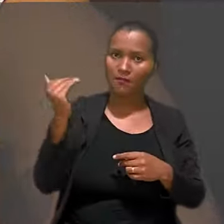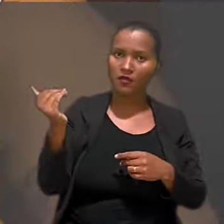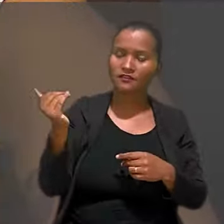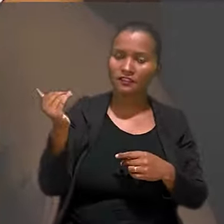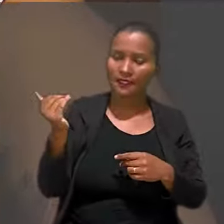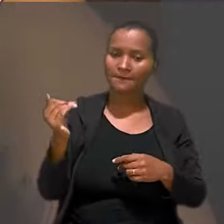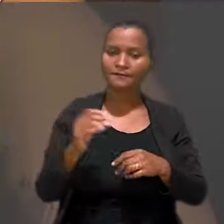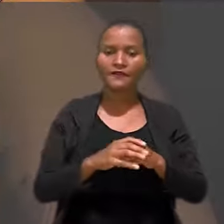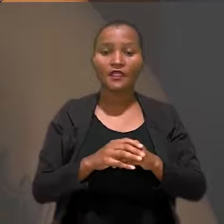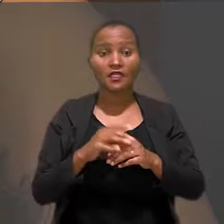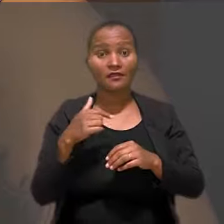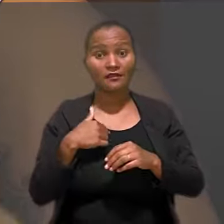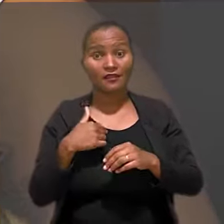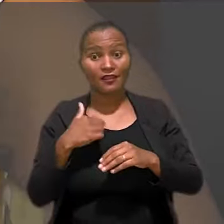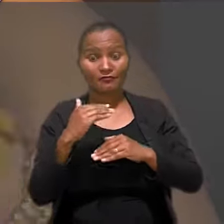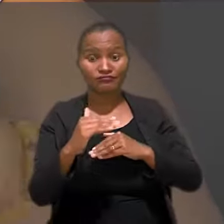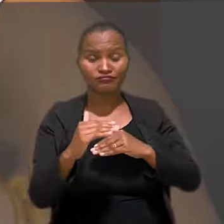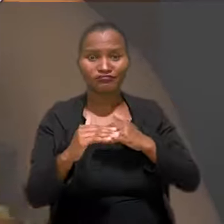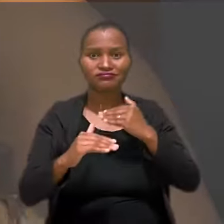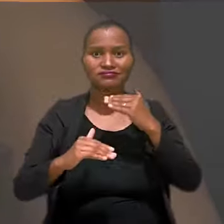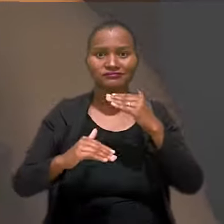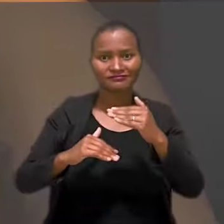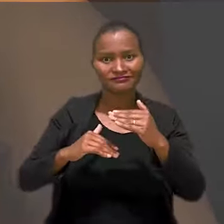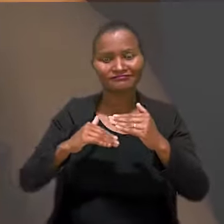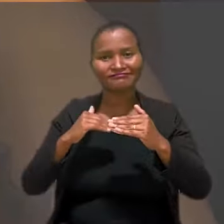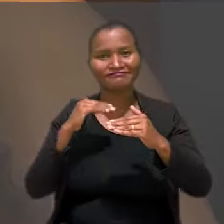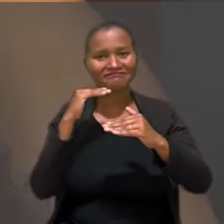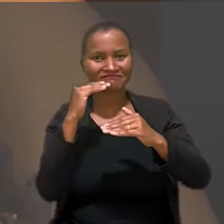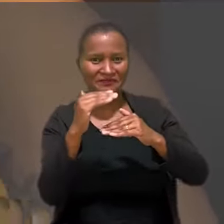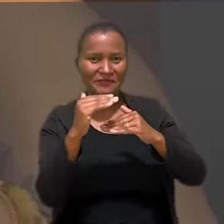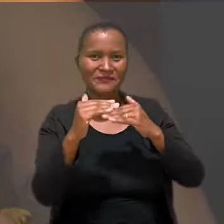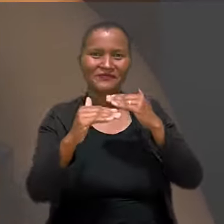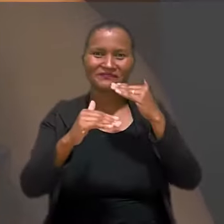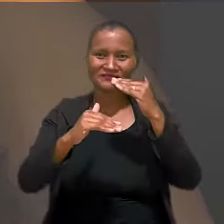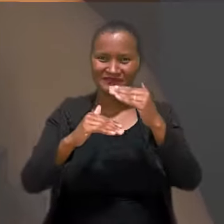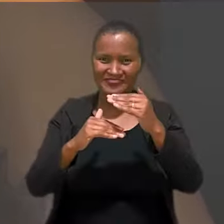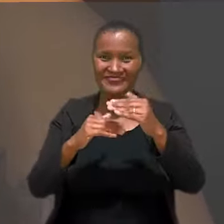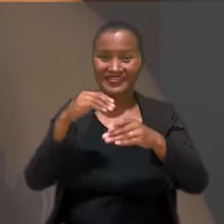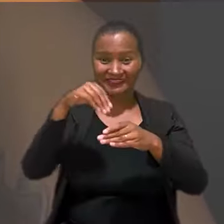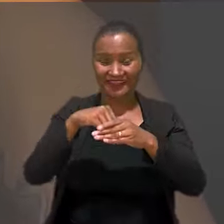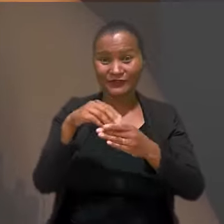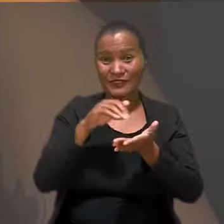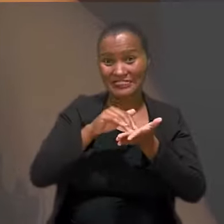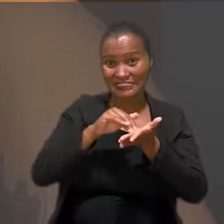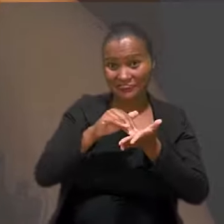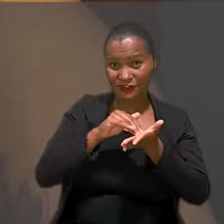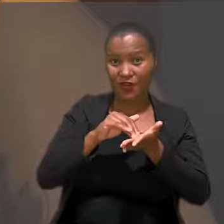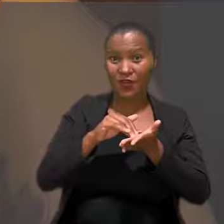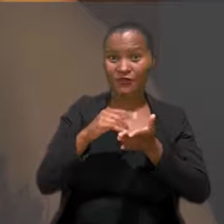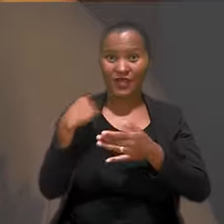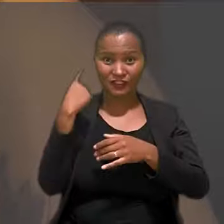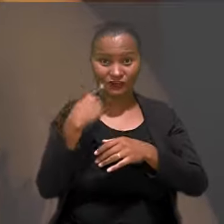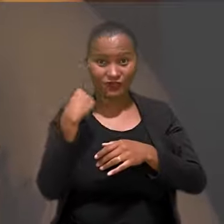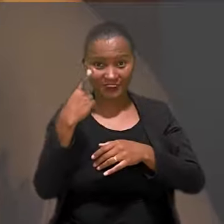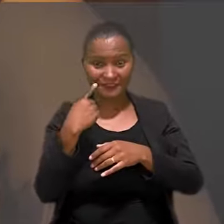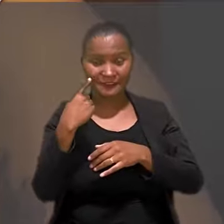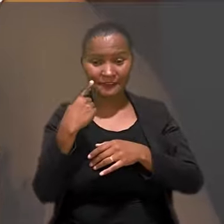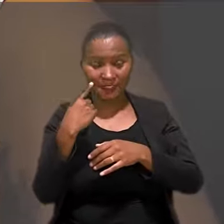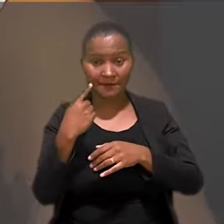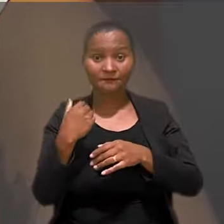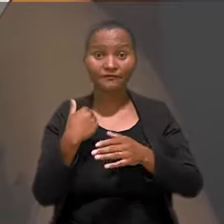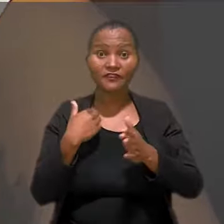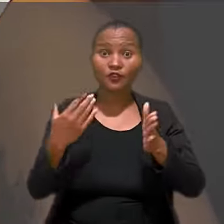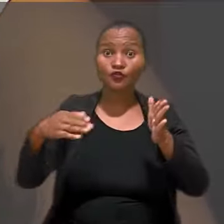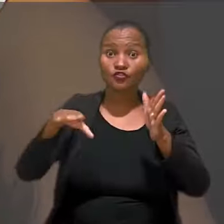com o tempo eu fui aumentando, sendo, digamos que, promovida internamente nesse escritório de advocacia. E